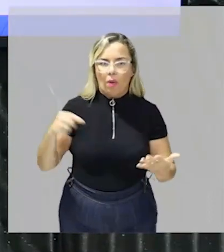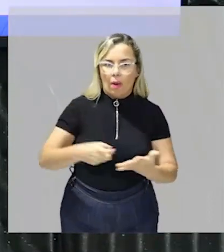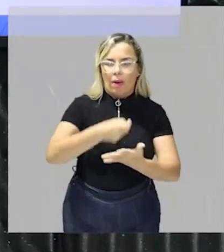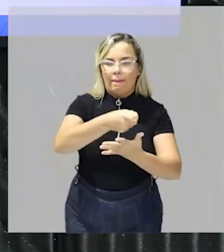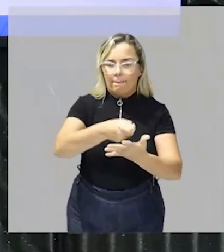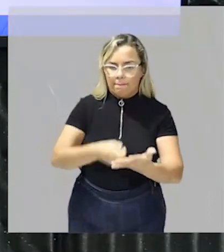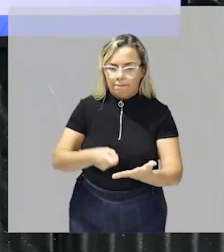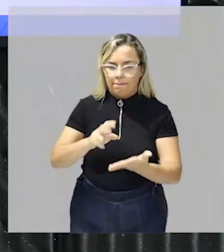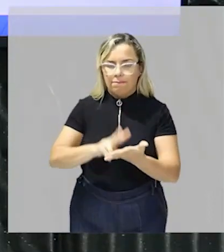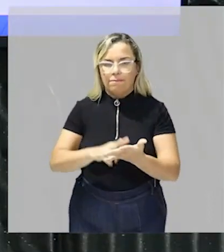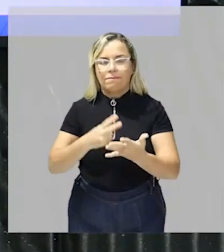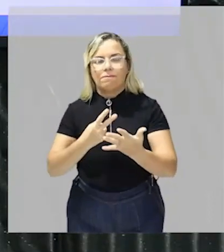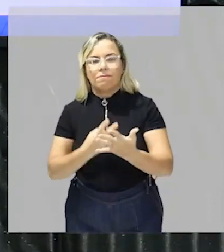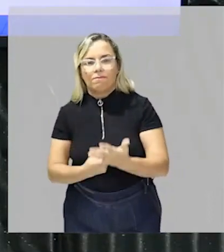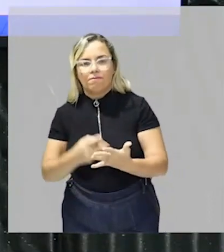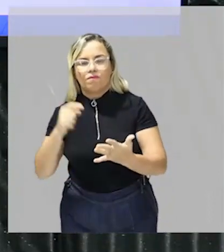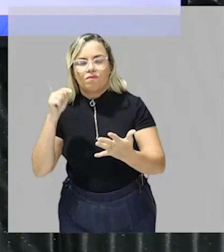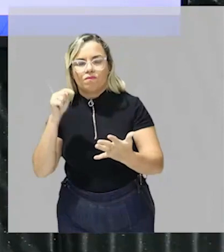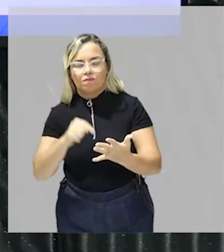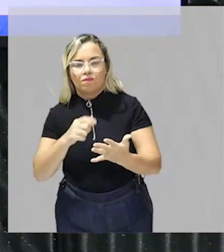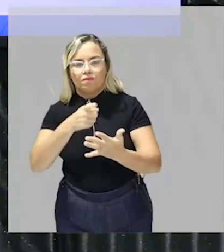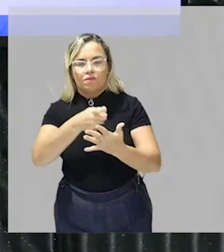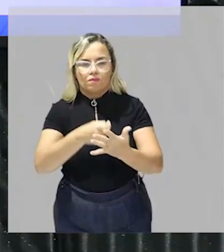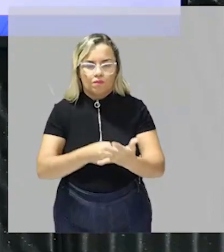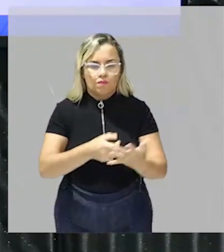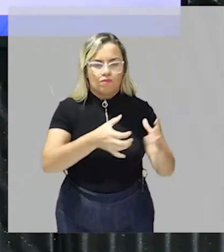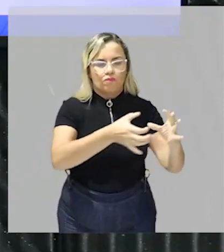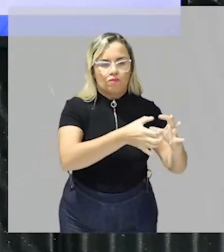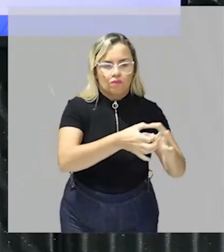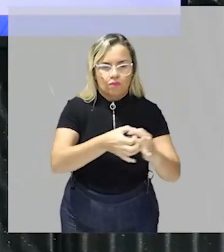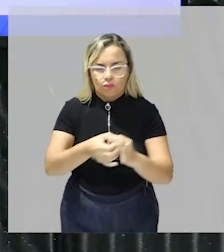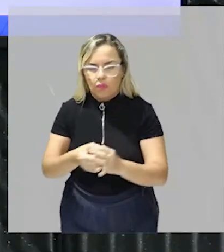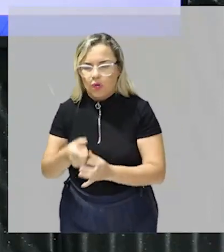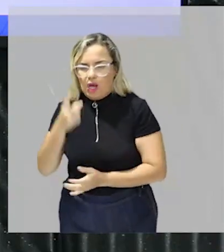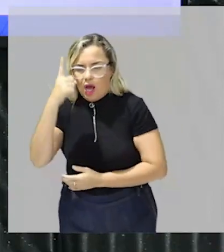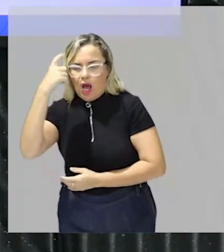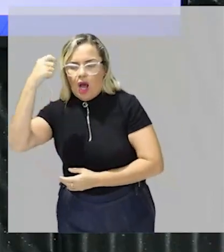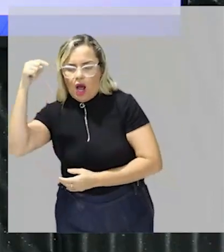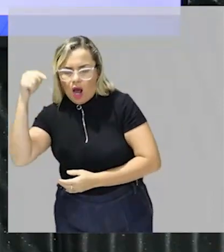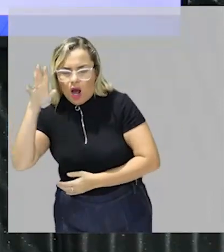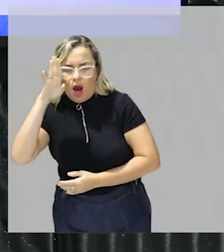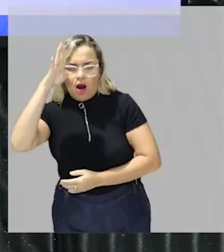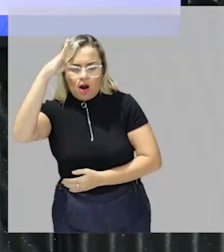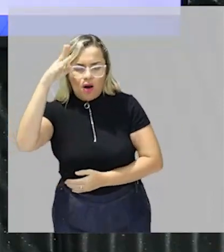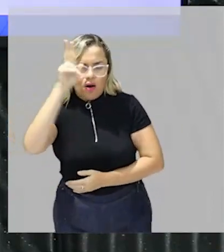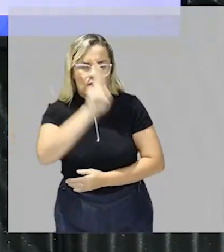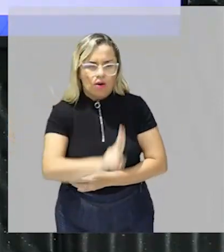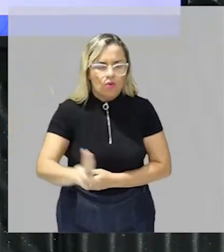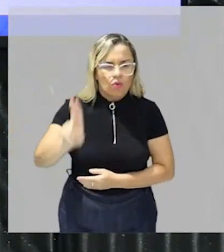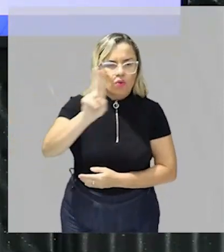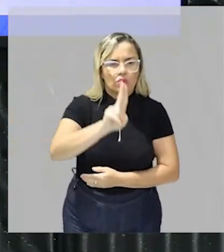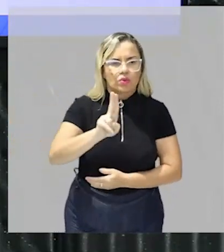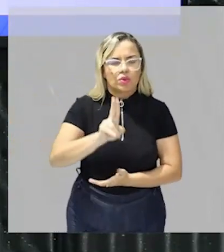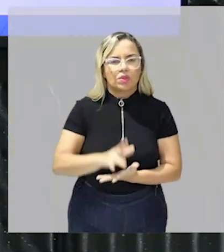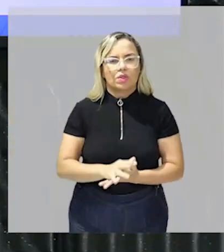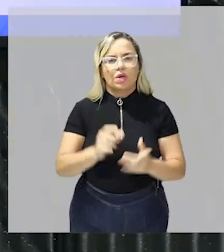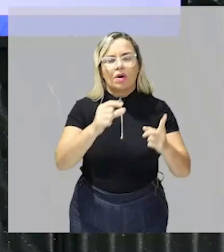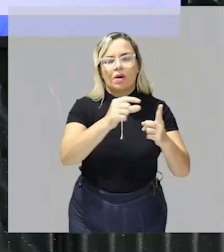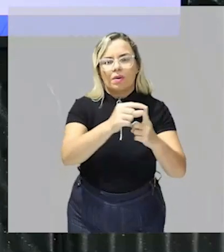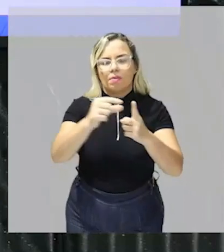e vai traduzindo o texto vai contextualizando tirando a ideia principal você vai utilizando conectivos